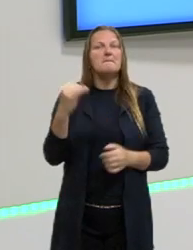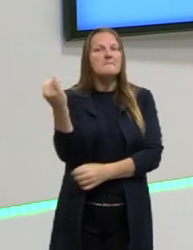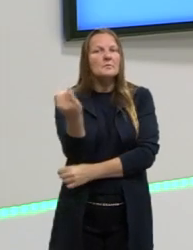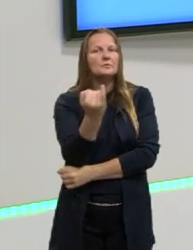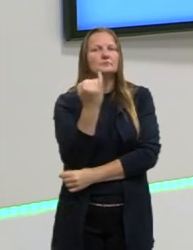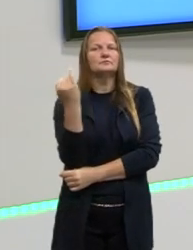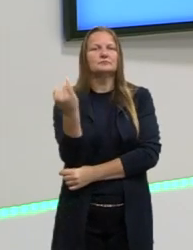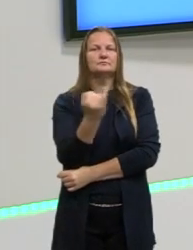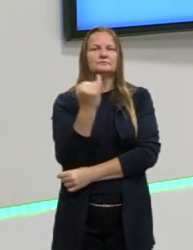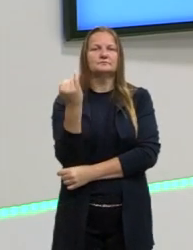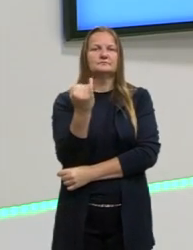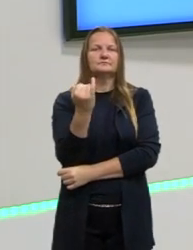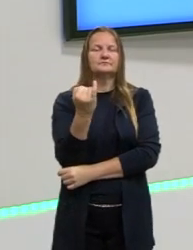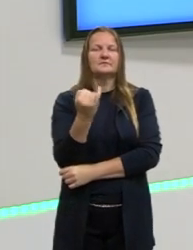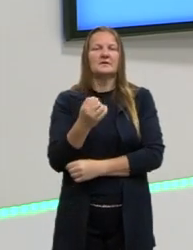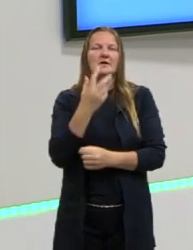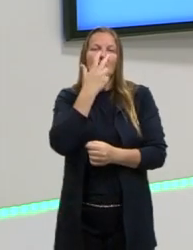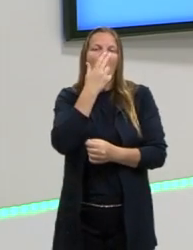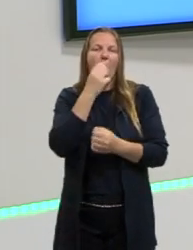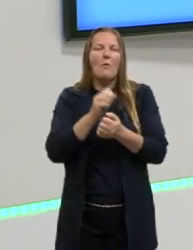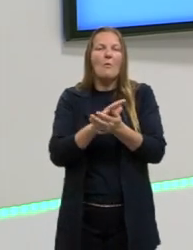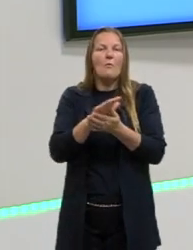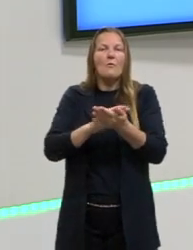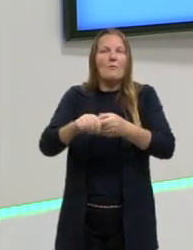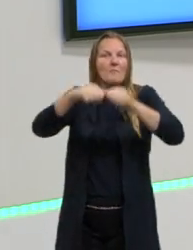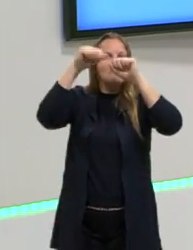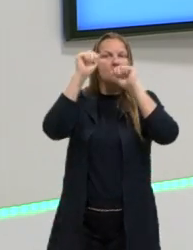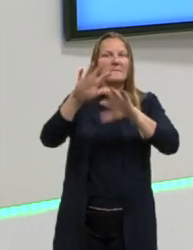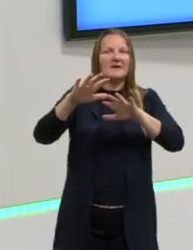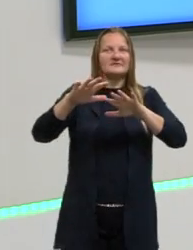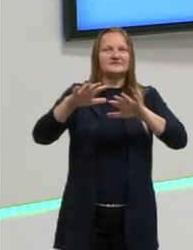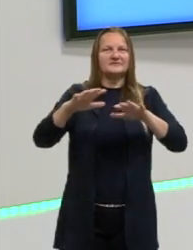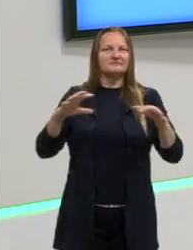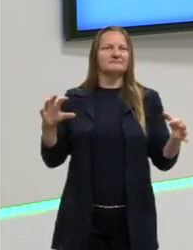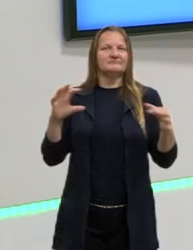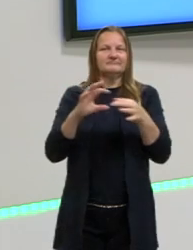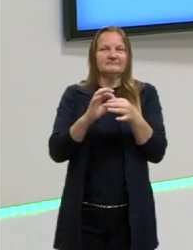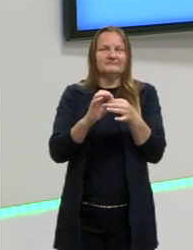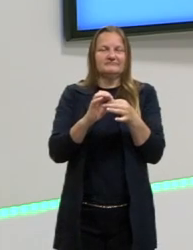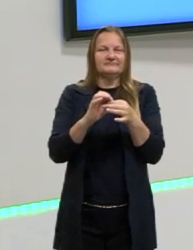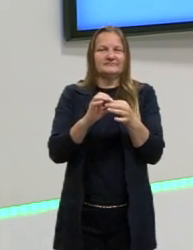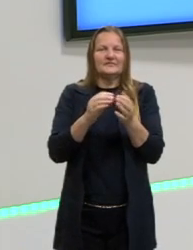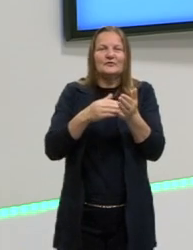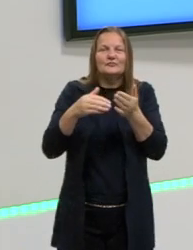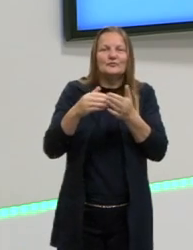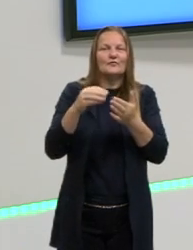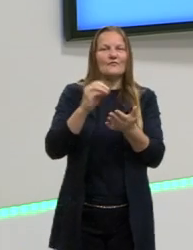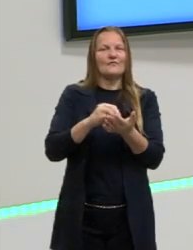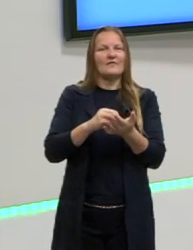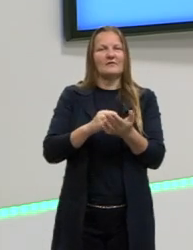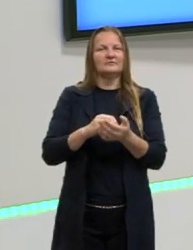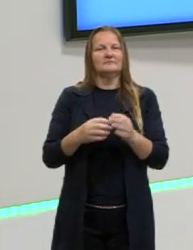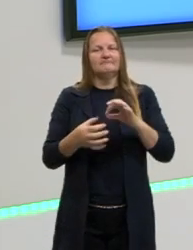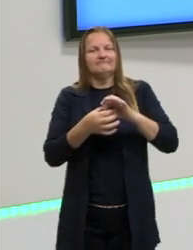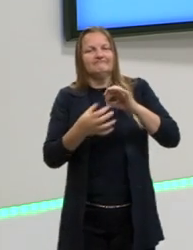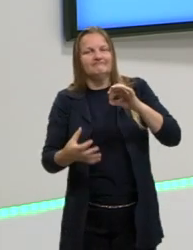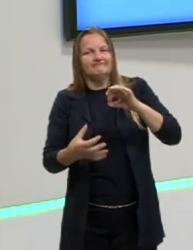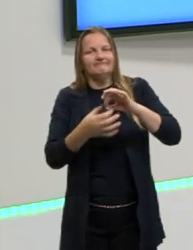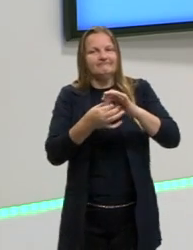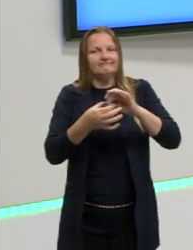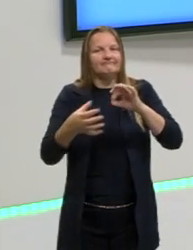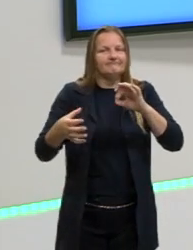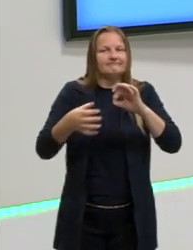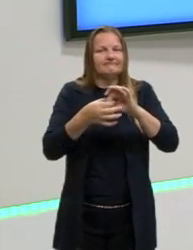É aí que está a mágica para a gente amarrar de vez todos esses pontos que ainda poderiam estar faltando